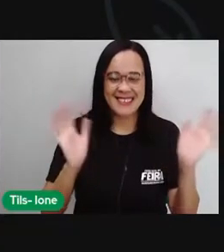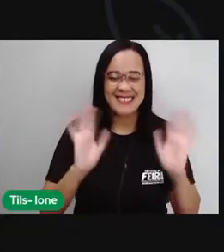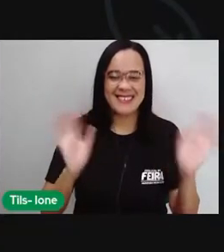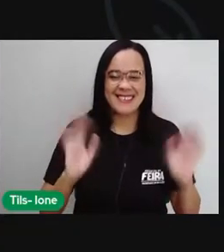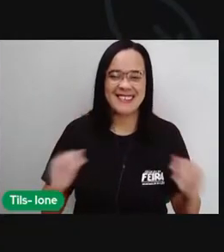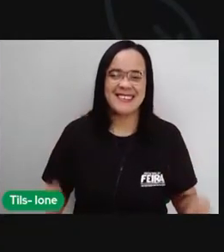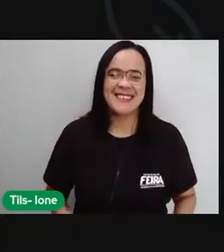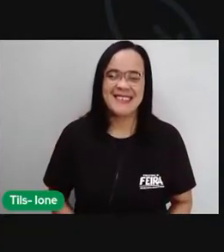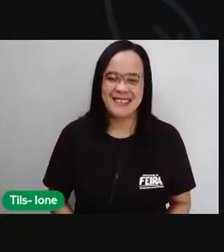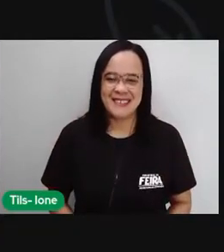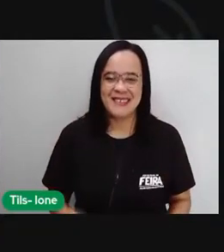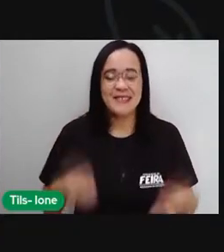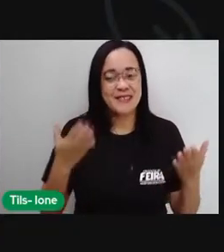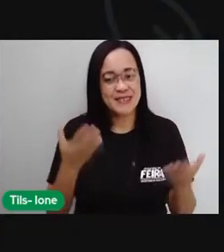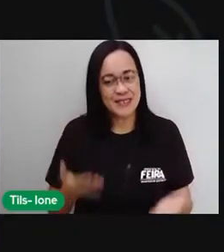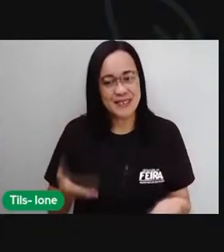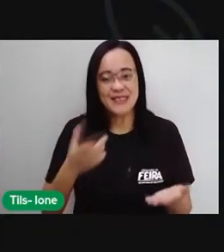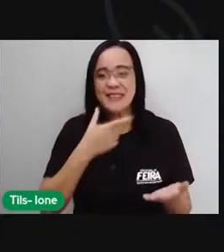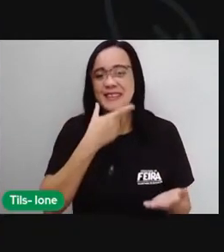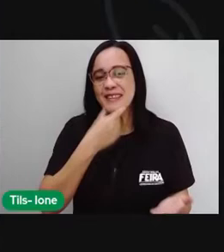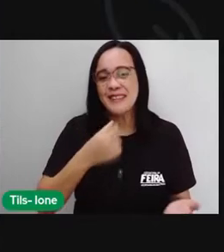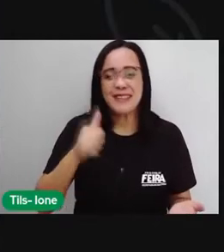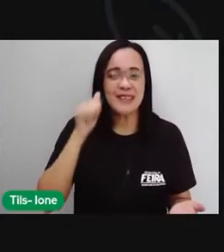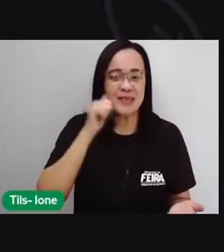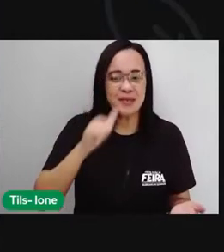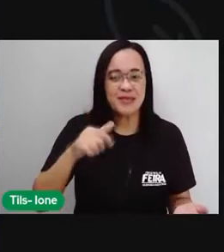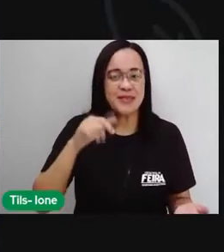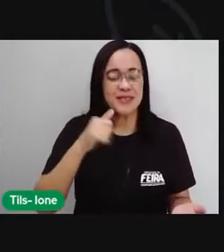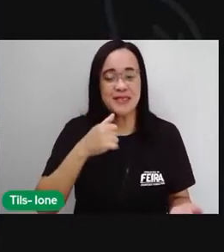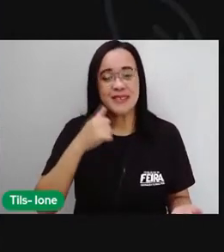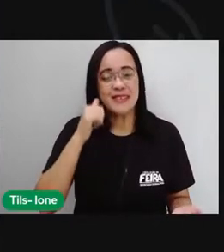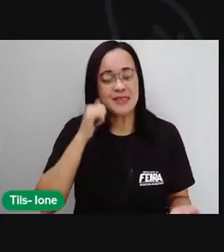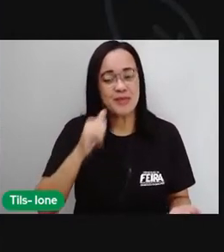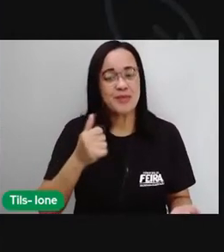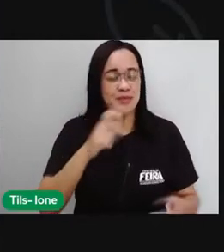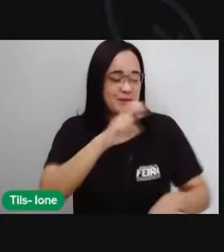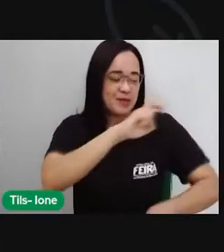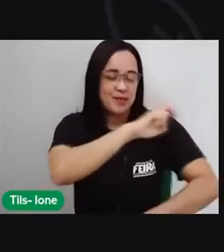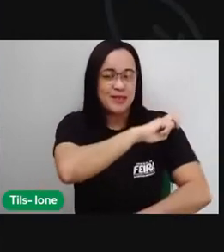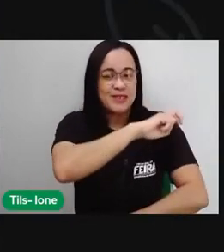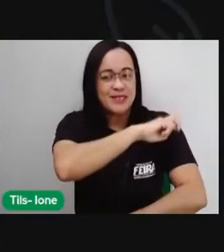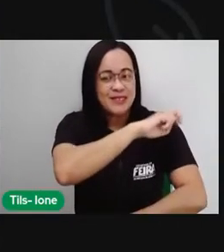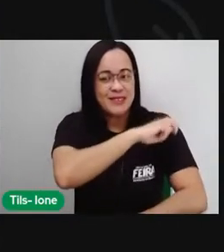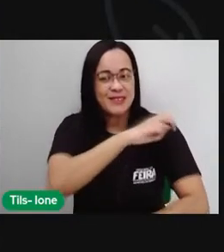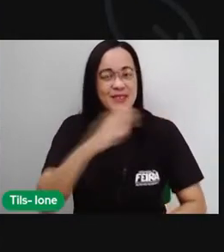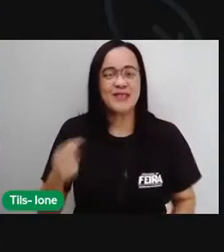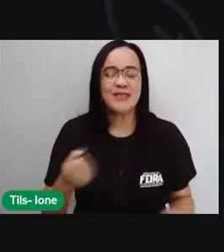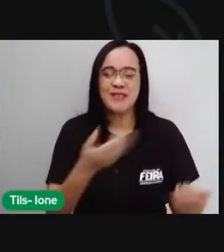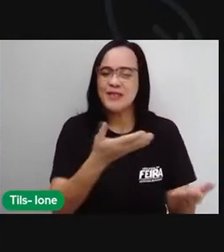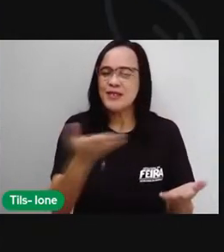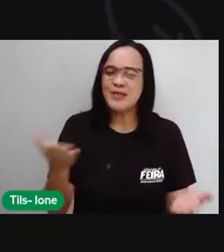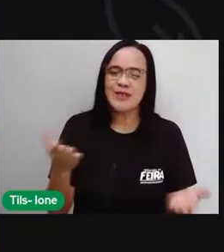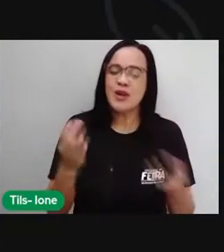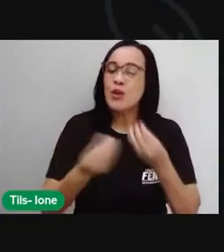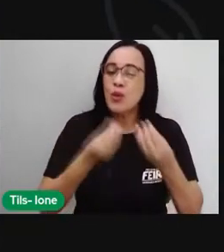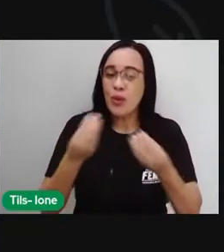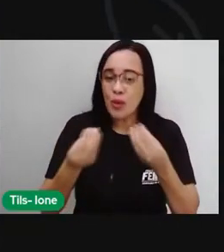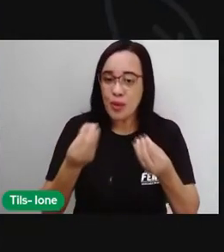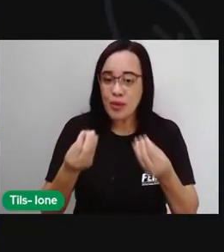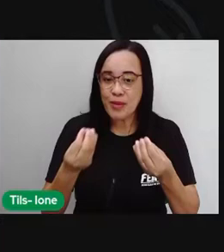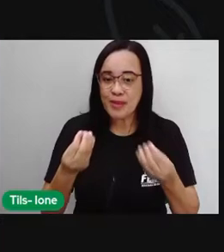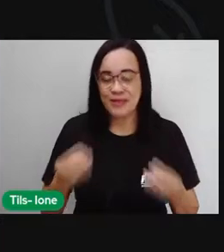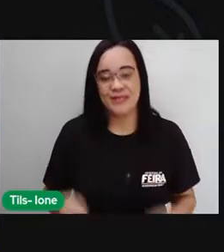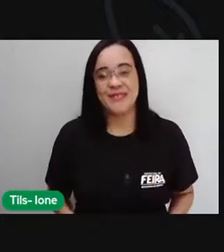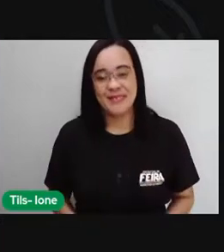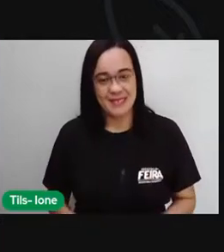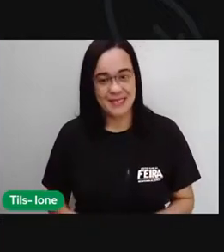Olá! E aí, meninos e meninas aí do quinto ano, olhem só, como é que vocês estão? Como é que